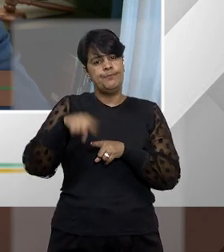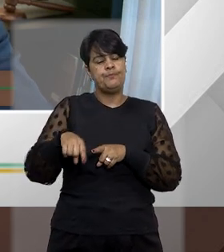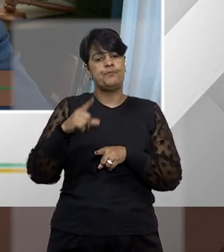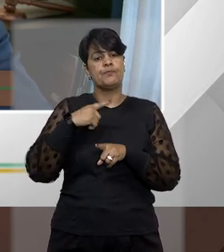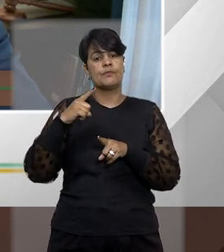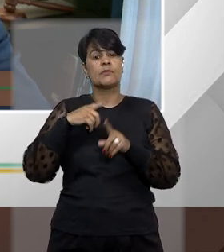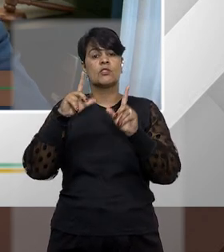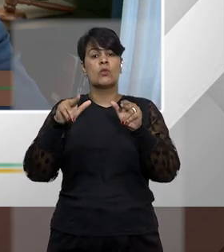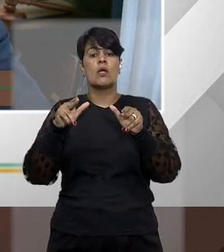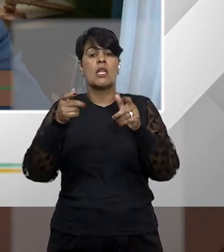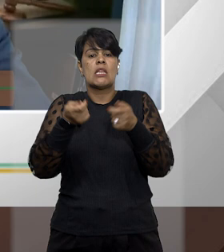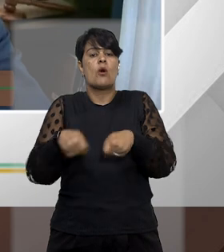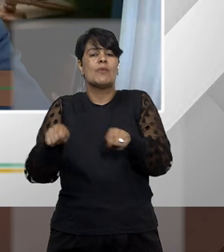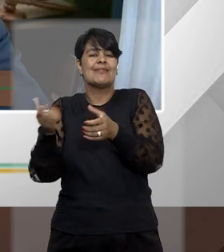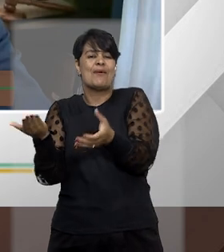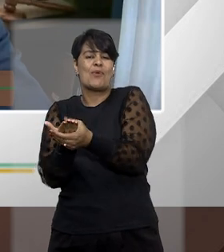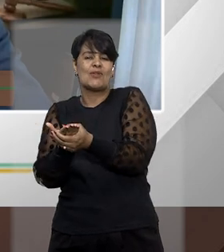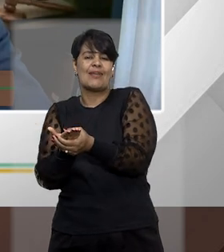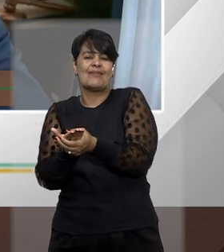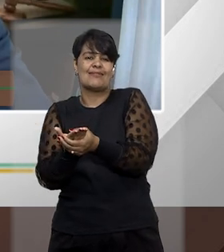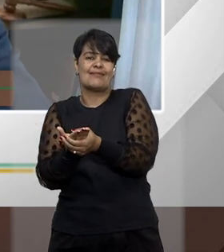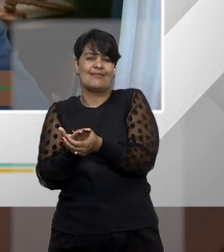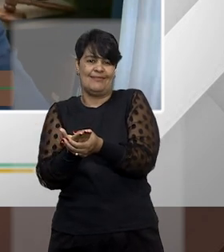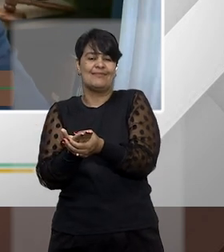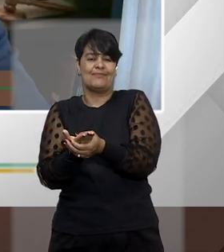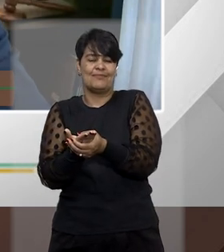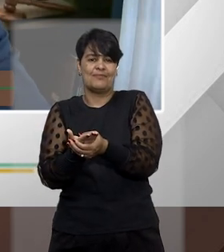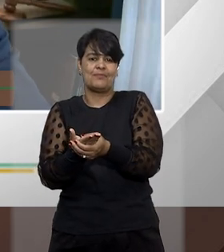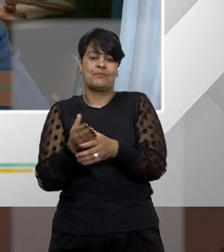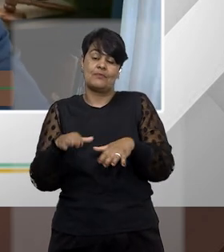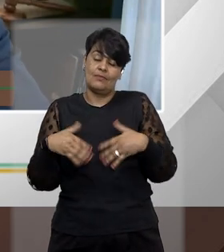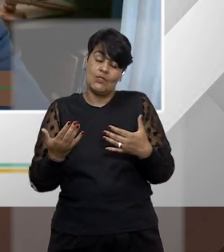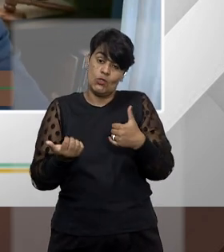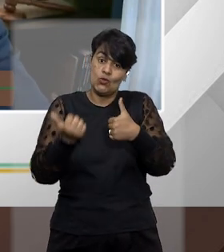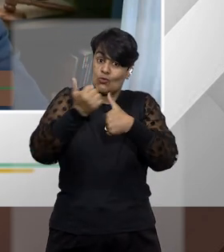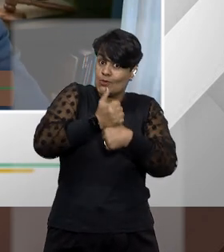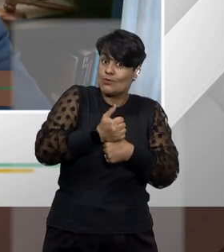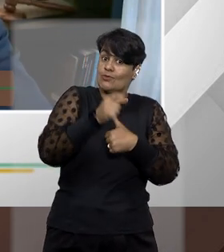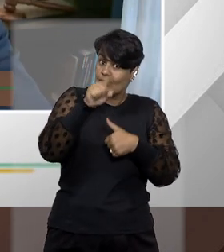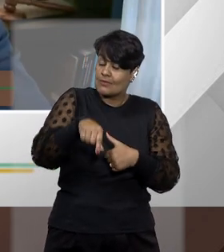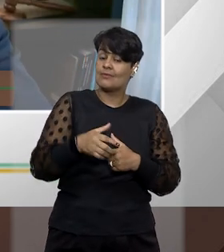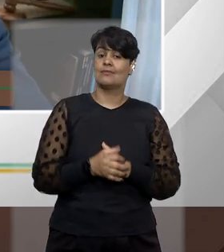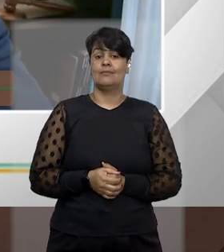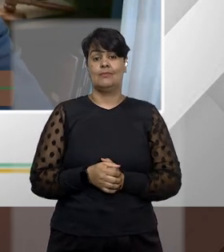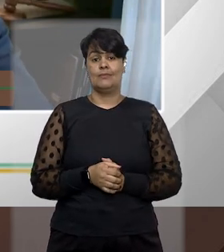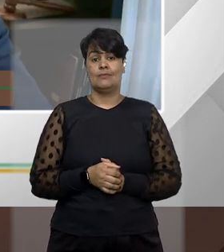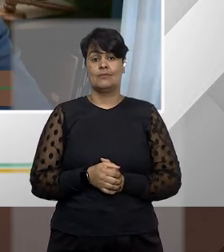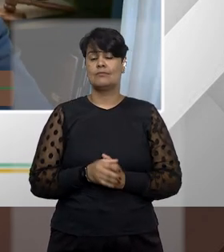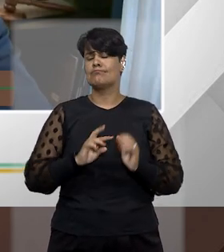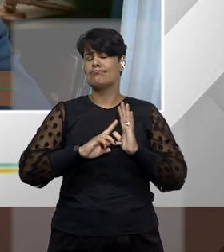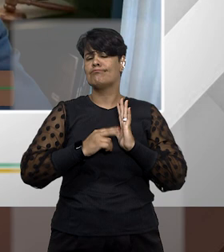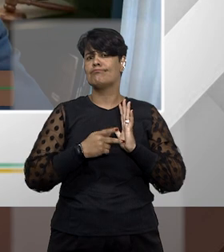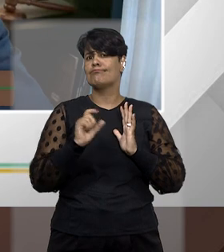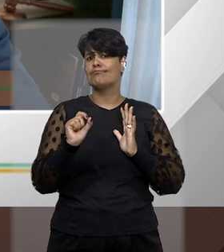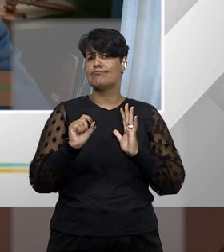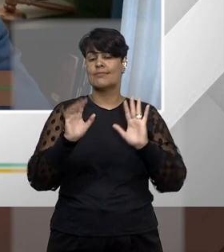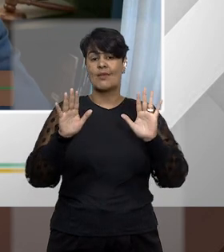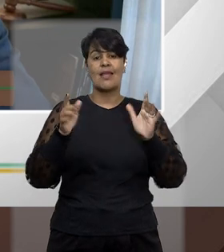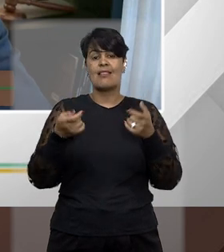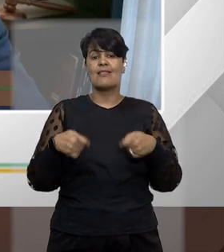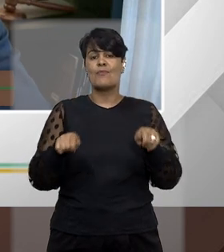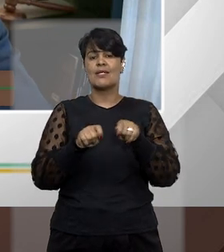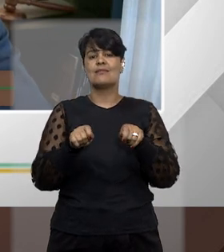substituição processual e não representação processual. Isso significa o quê? que não é